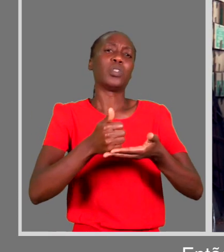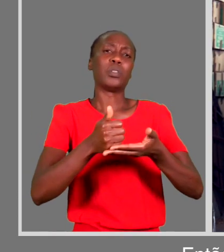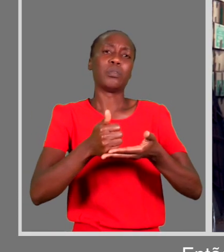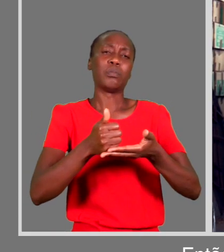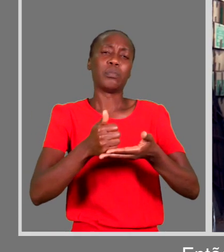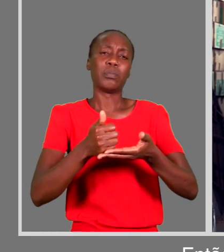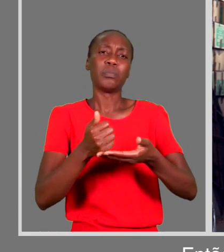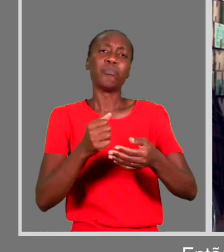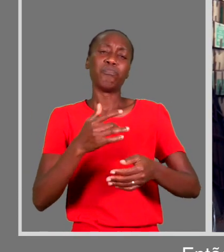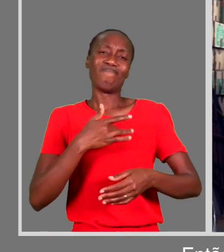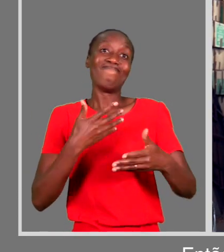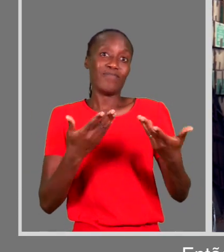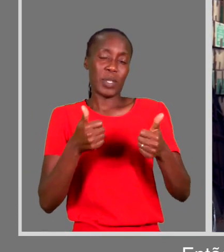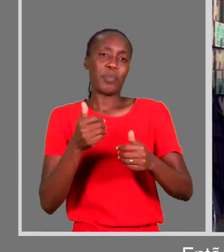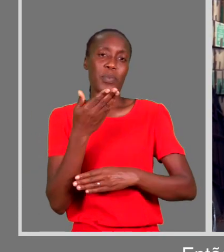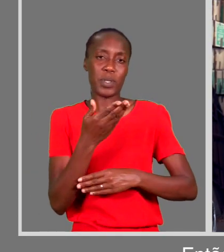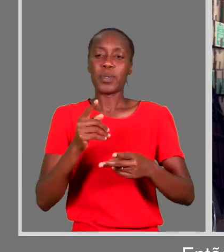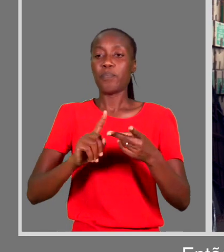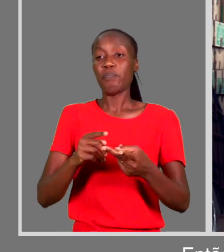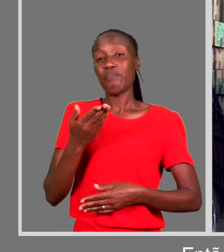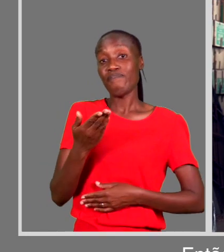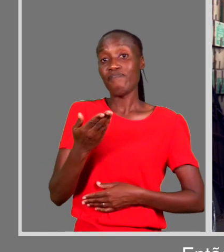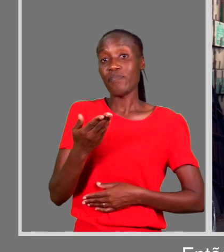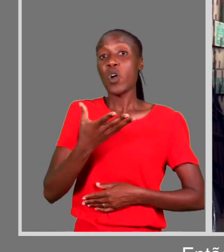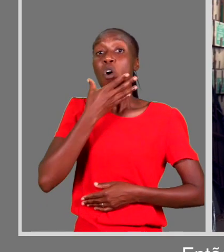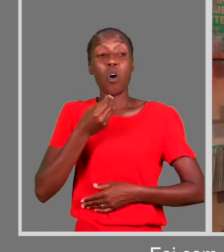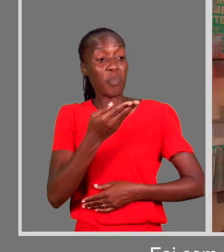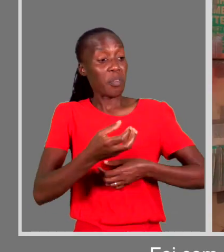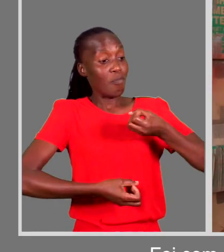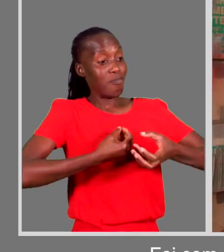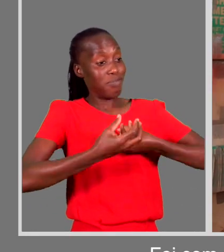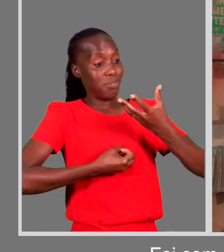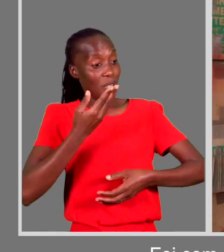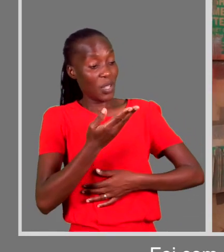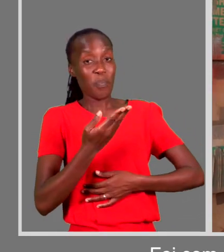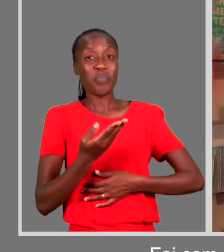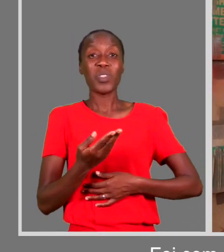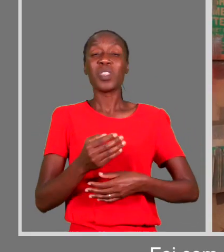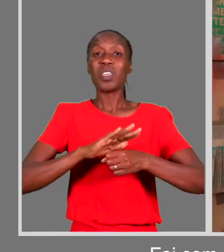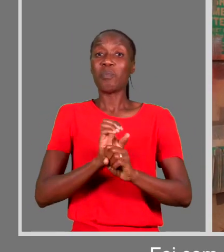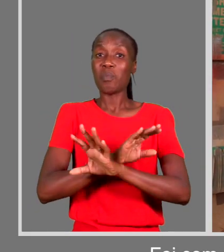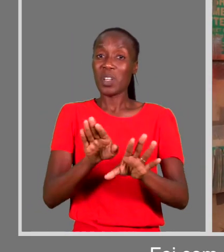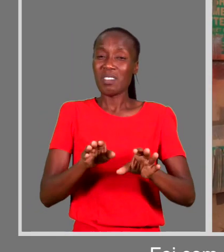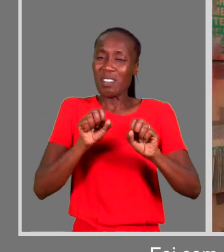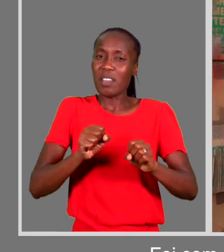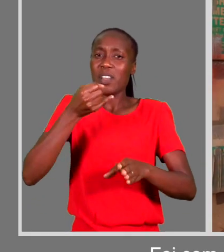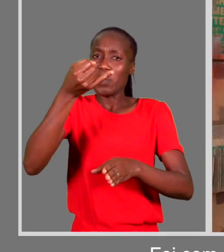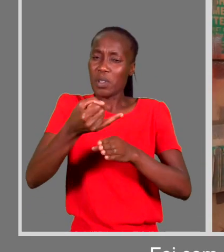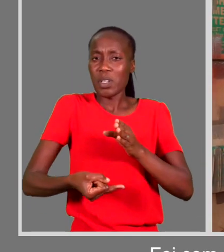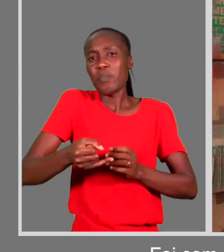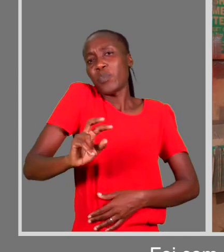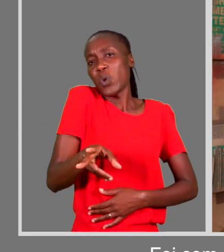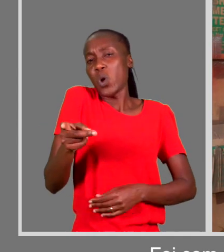aqui para conseguir ajudar os outros. Senhor, me sinto muito bem por isso. Foi com essas palavras do Constantino que